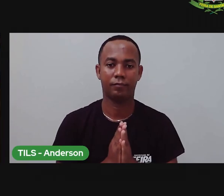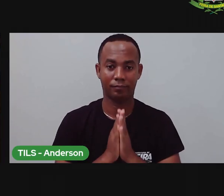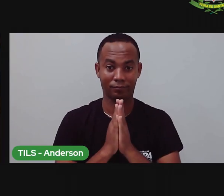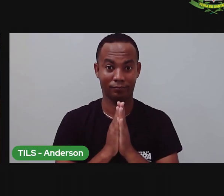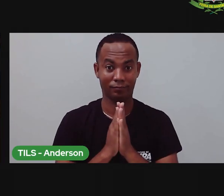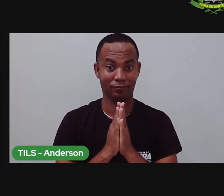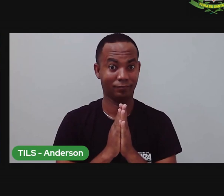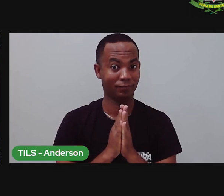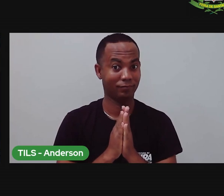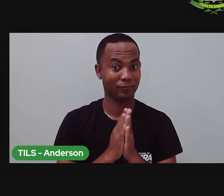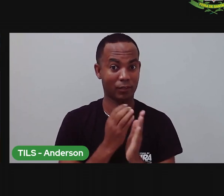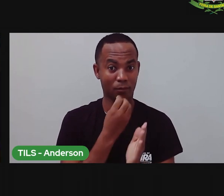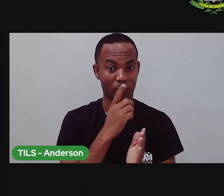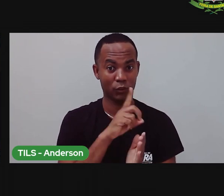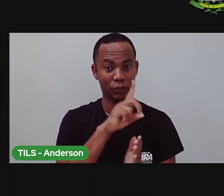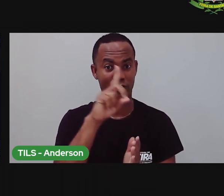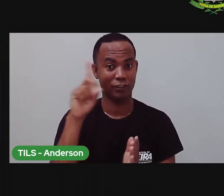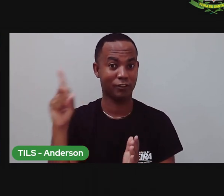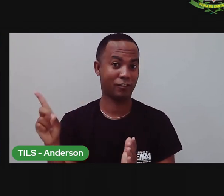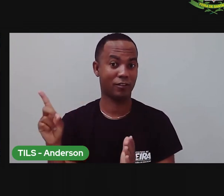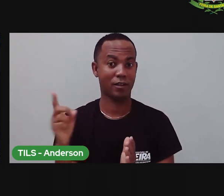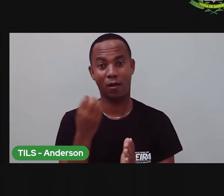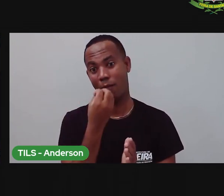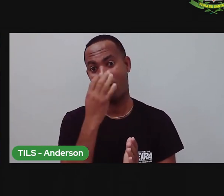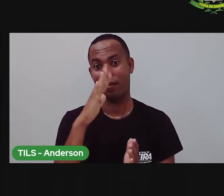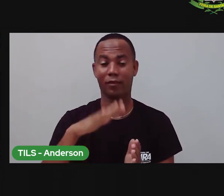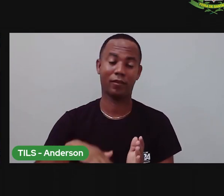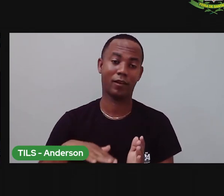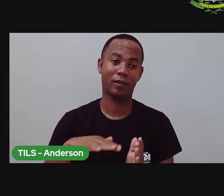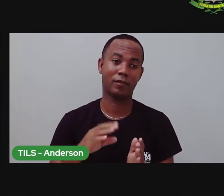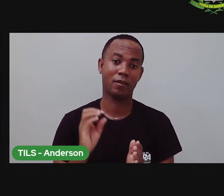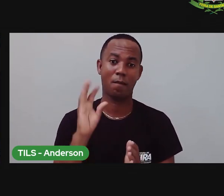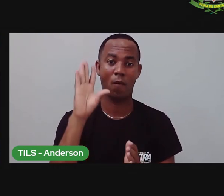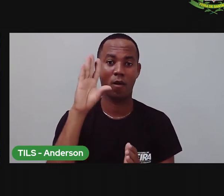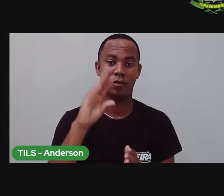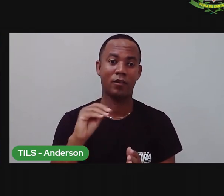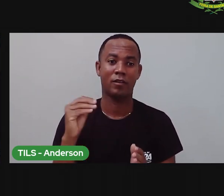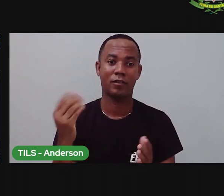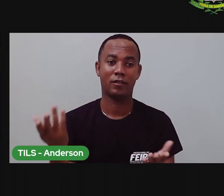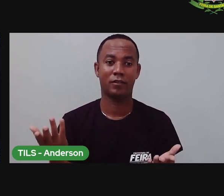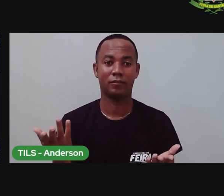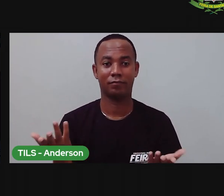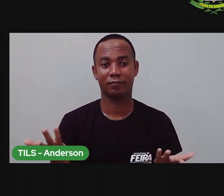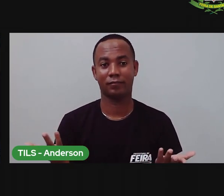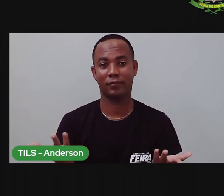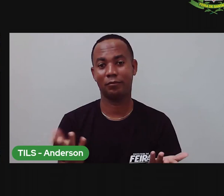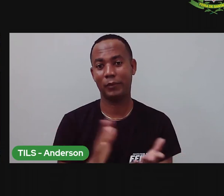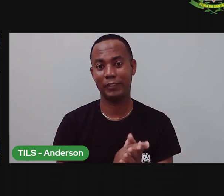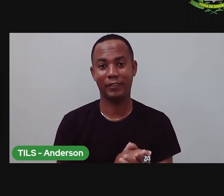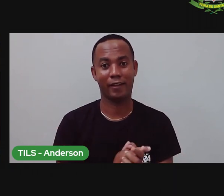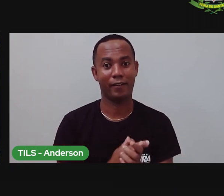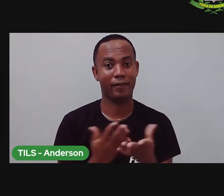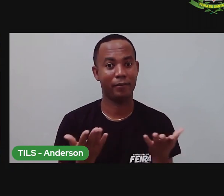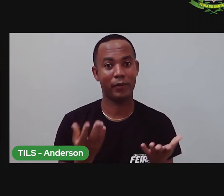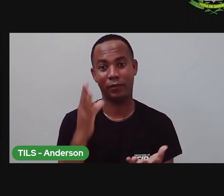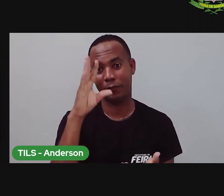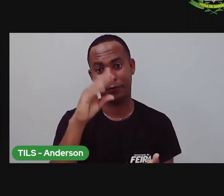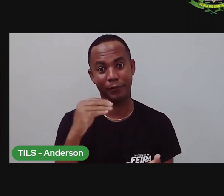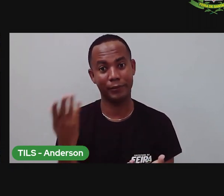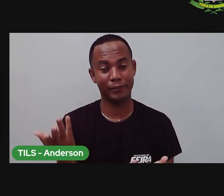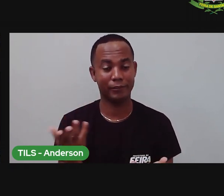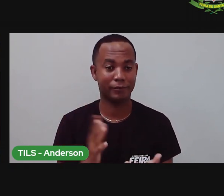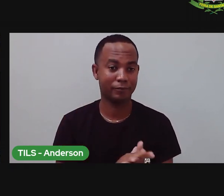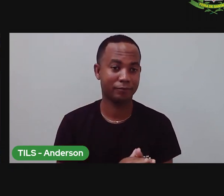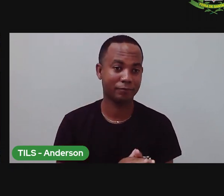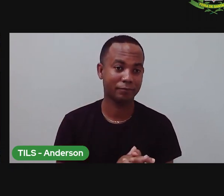Bom dia, e o fone quase boa! Como vocês estão? Boa tarde para quem está assistindo à tarde, boa noite para